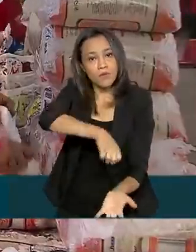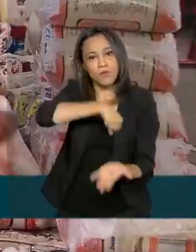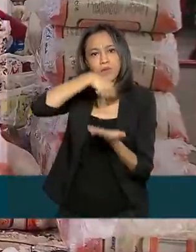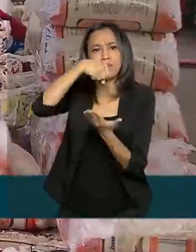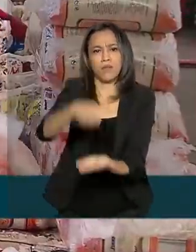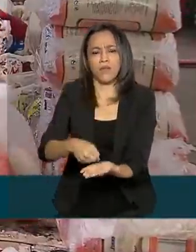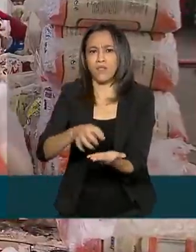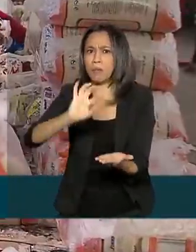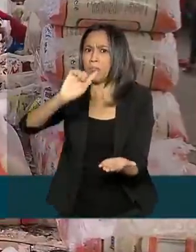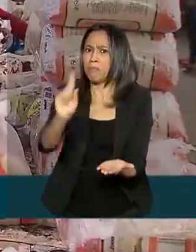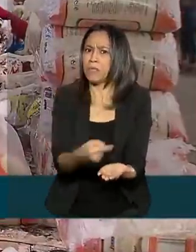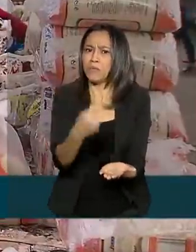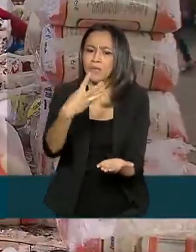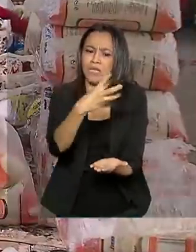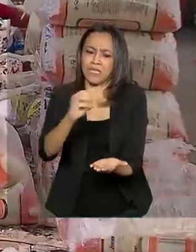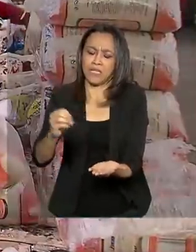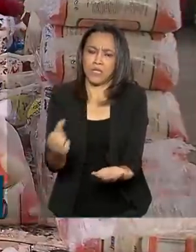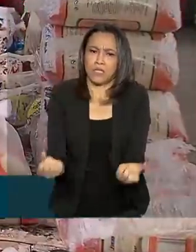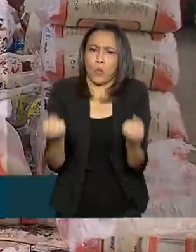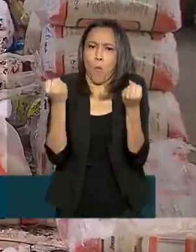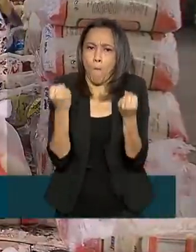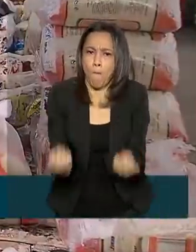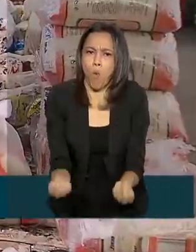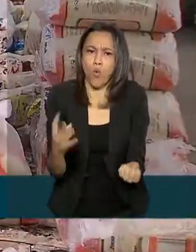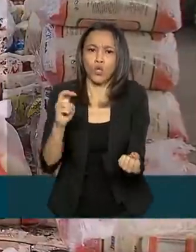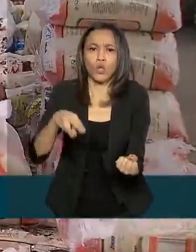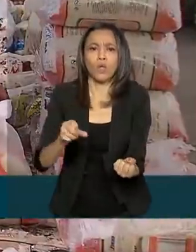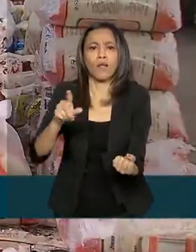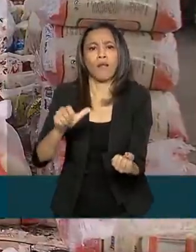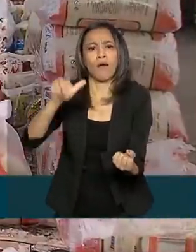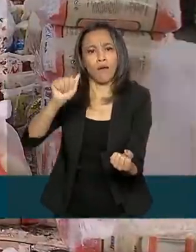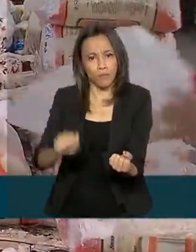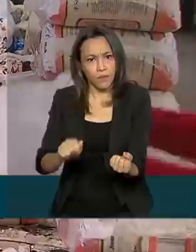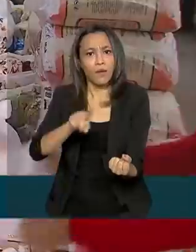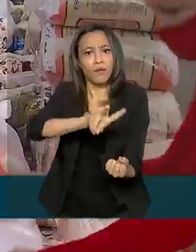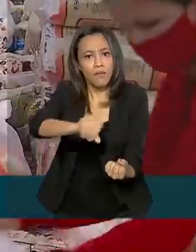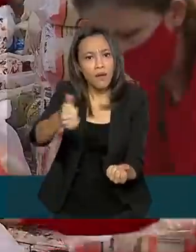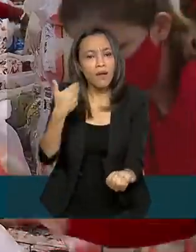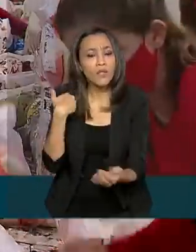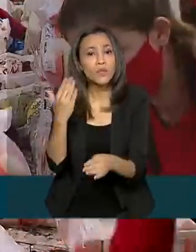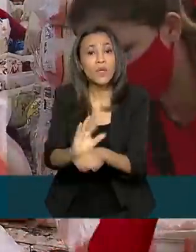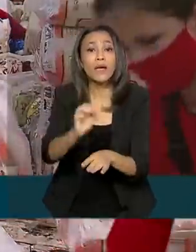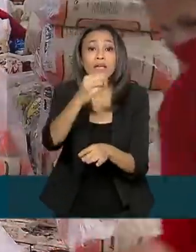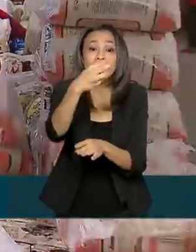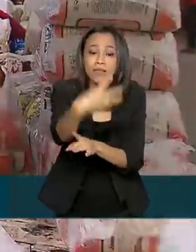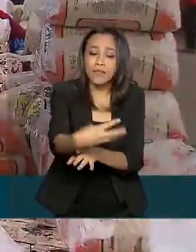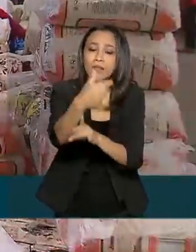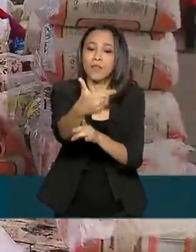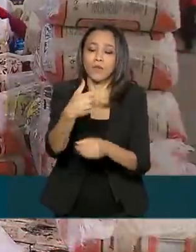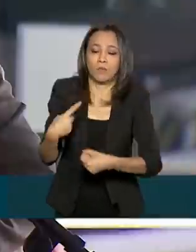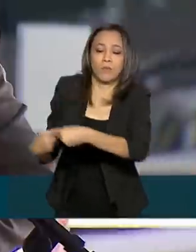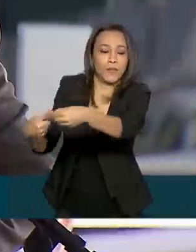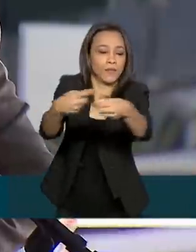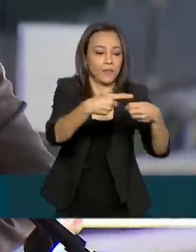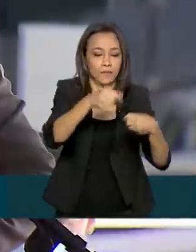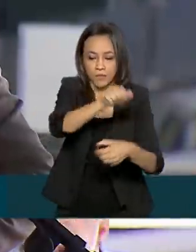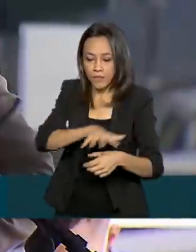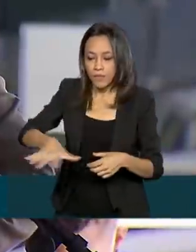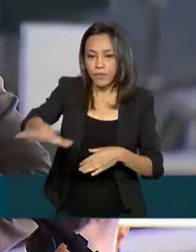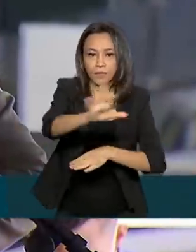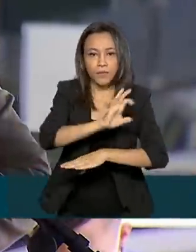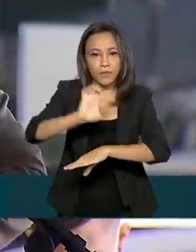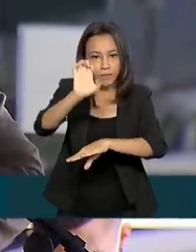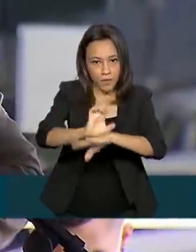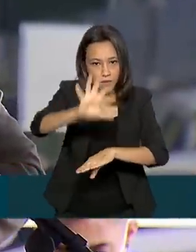toneladas de alimentos, que vão contemplar famílias de indígenas em 32 municípios de todo o Amazonas. Já temos